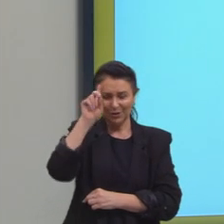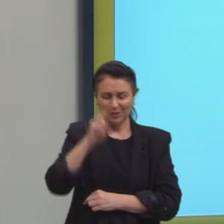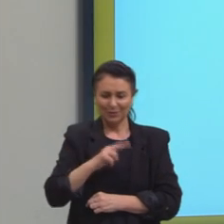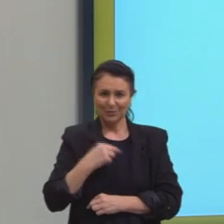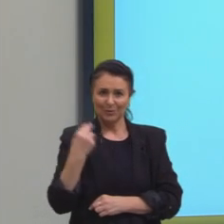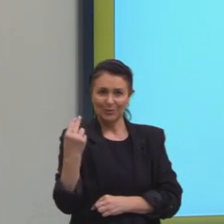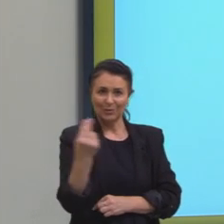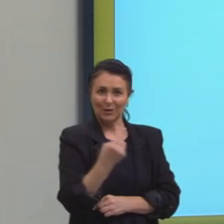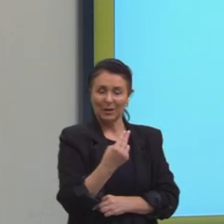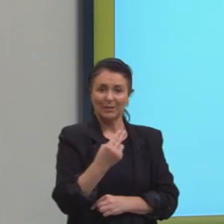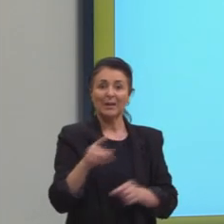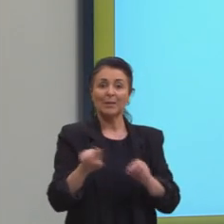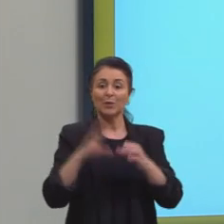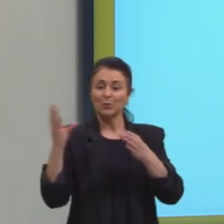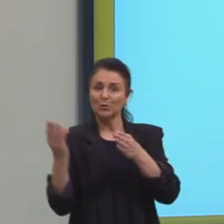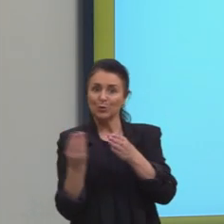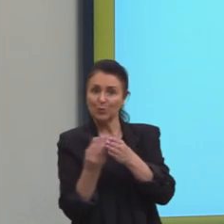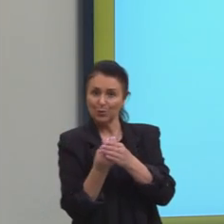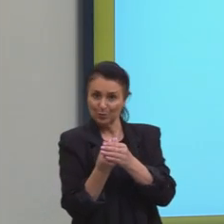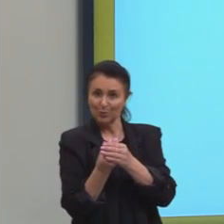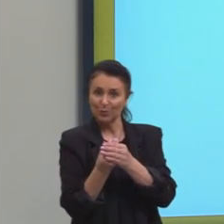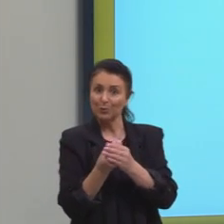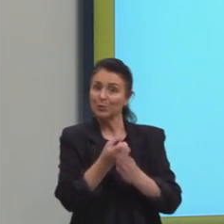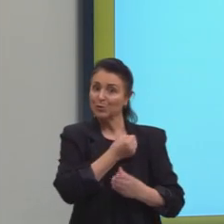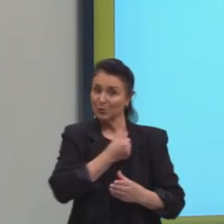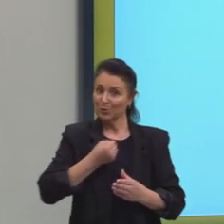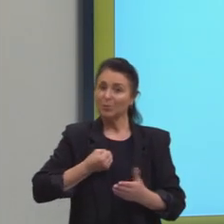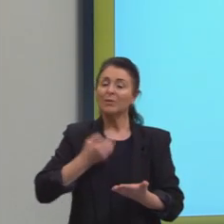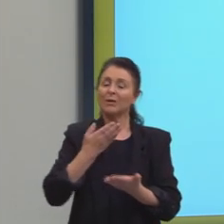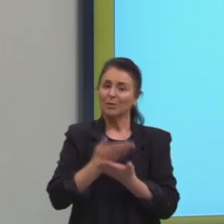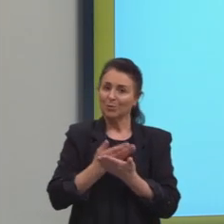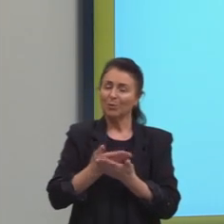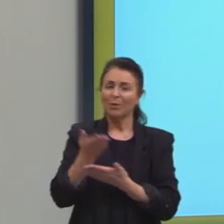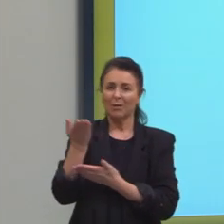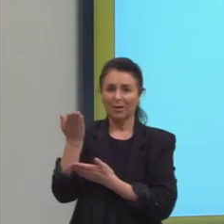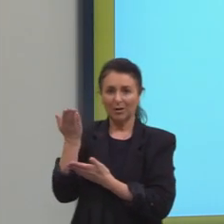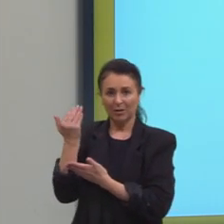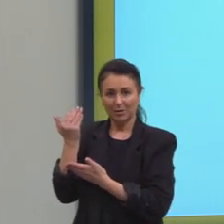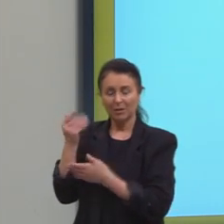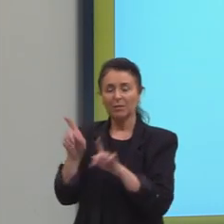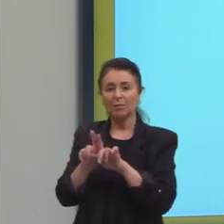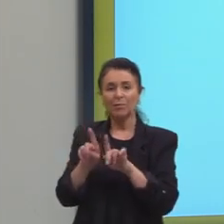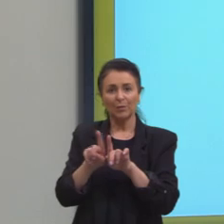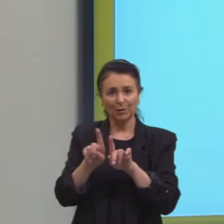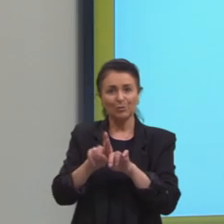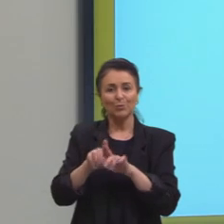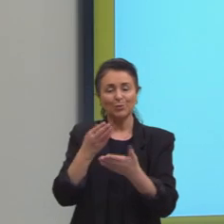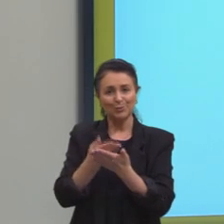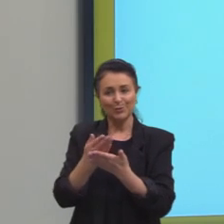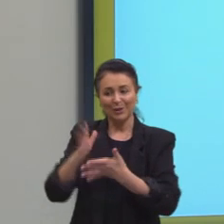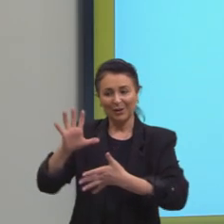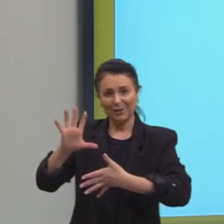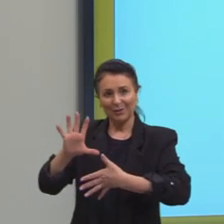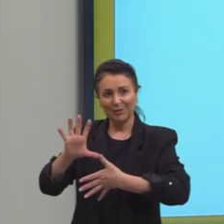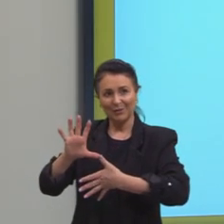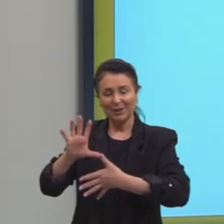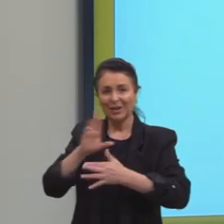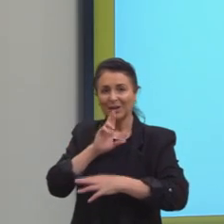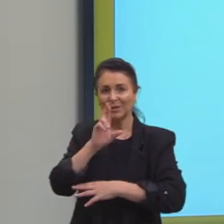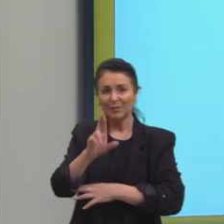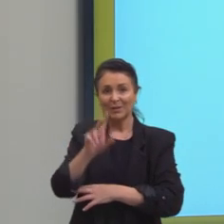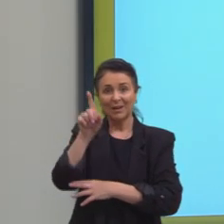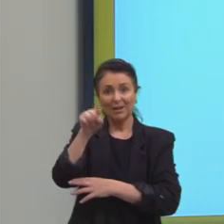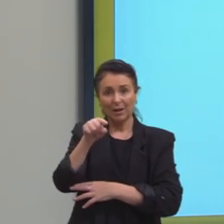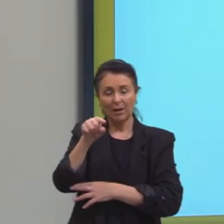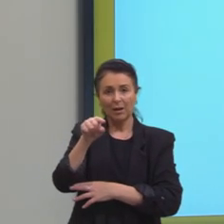Os conjuntos numéricos também, a gente já estudou isso muito e está totalmente associado com o estudo da cartografia. e a resposta é